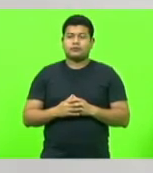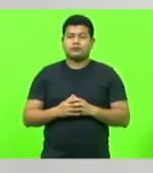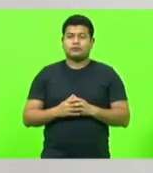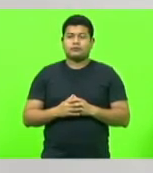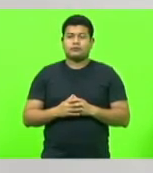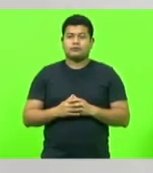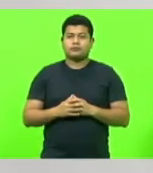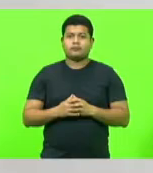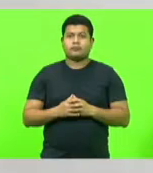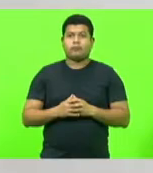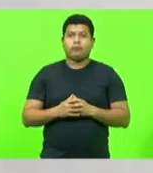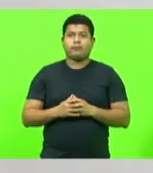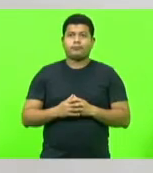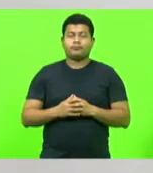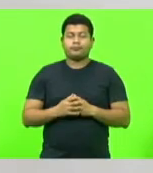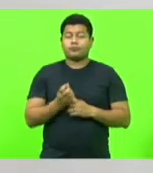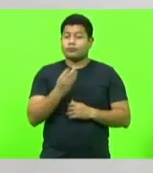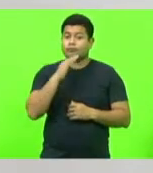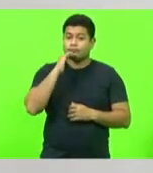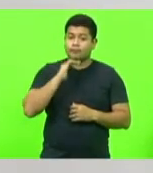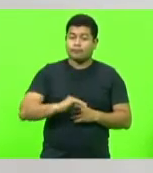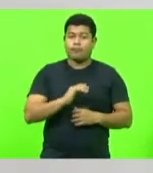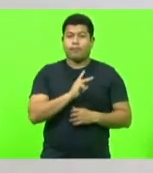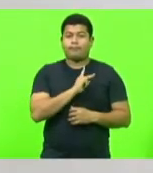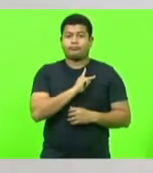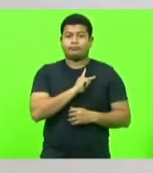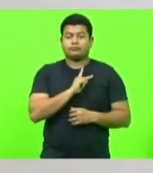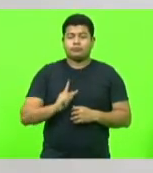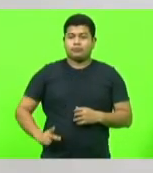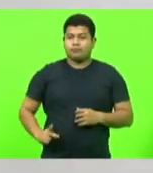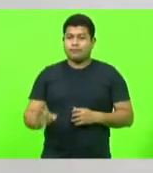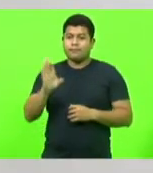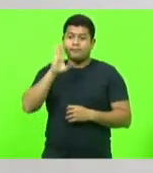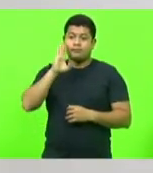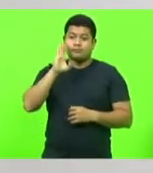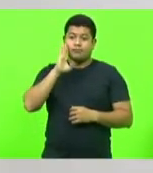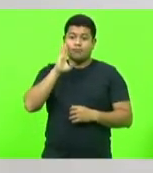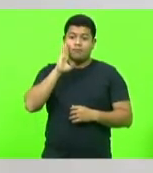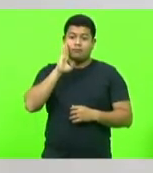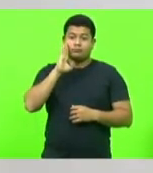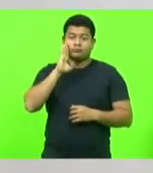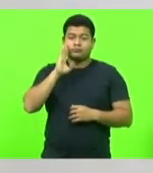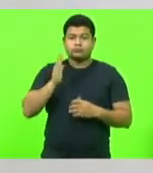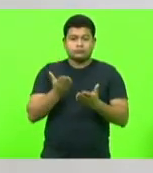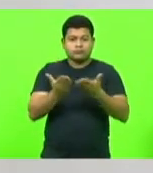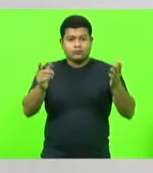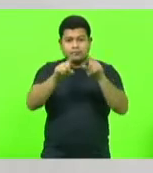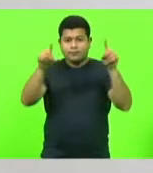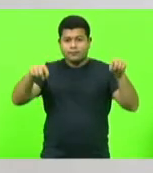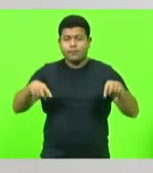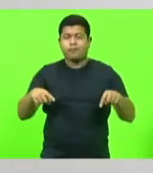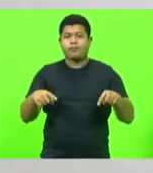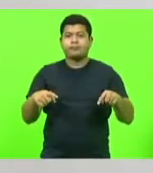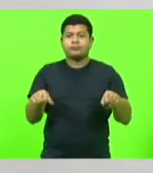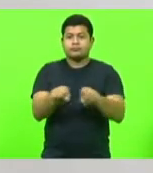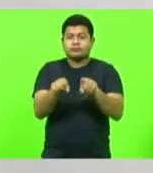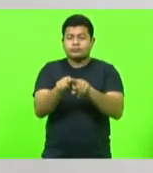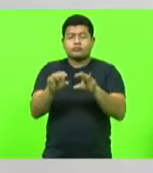Muito boa tarde, presidente Nilson Berlanda, demais deputados, servidores, aqueles que nos acompanham pela TVAO.